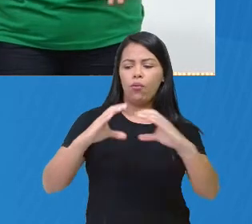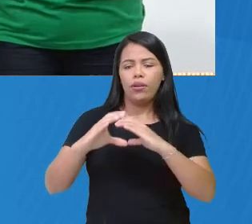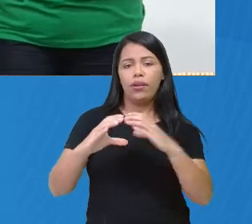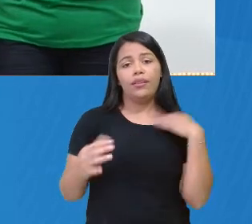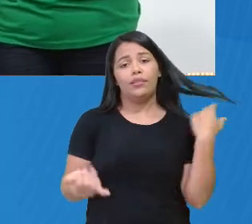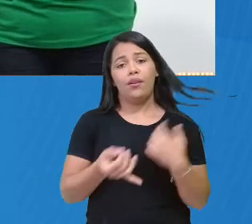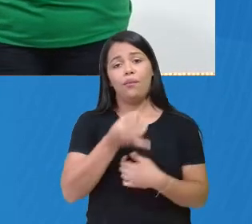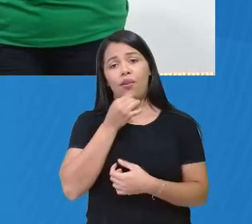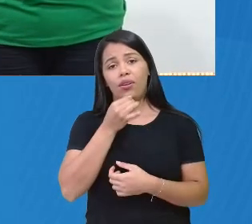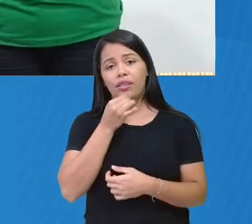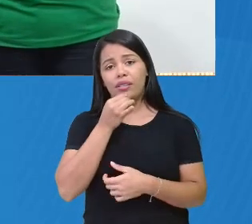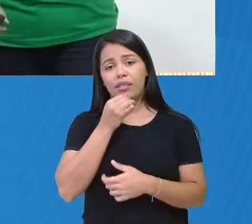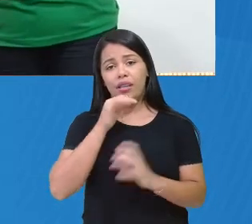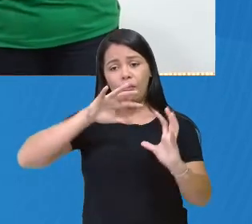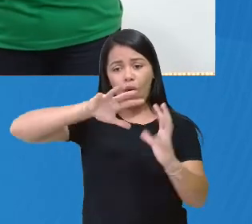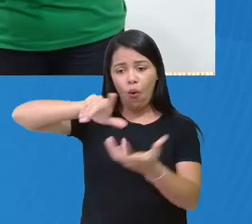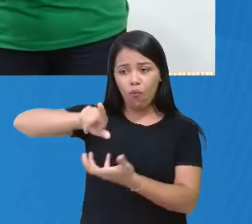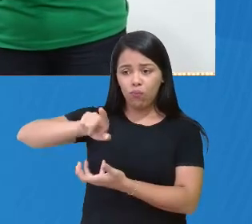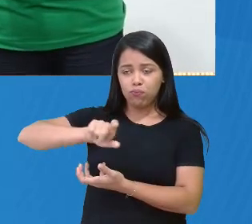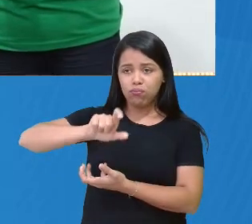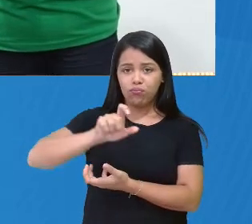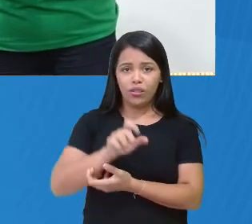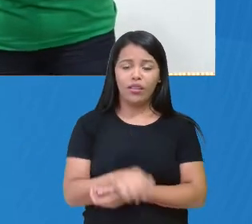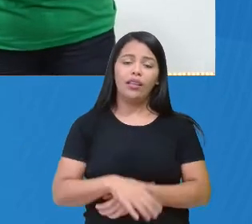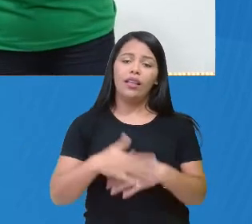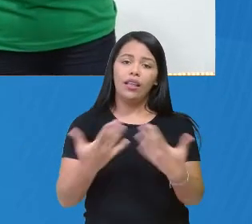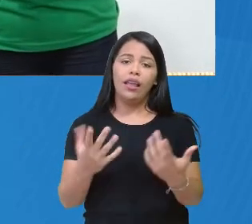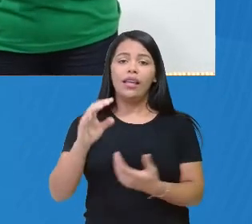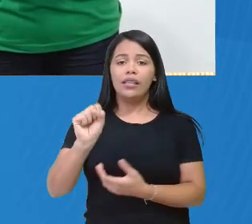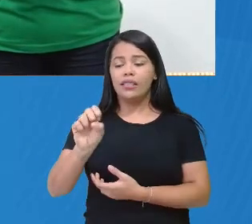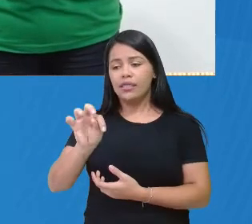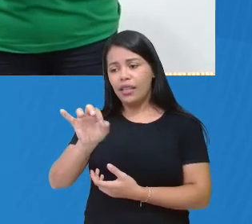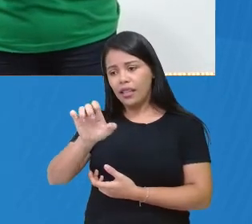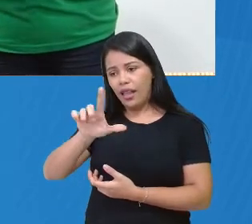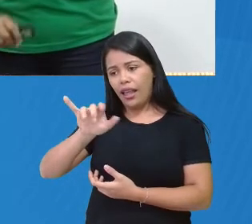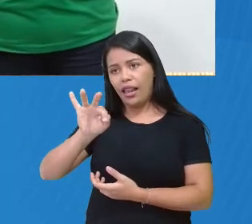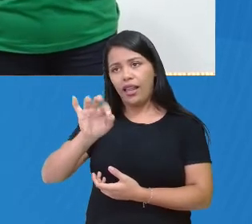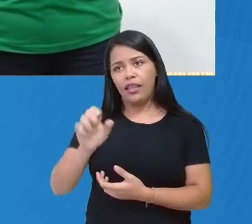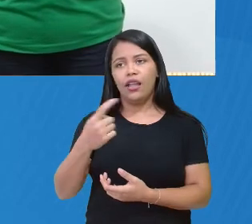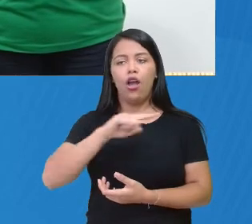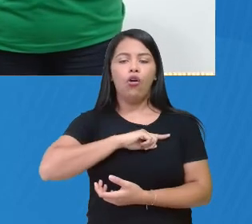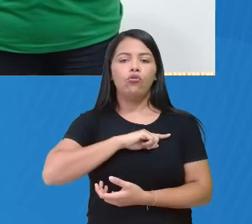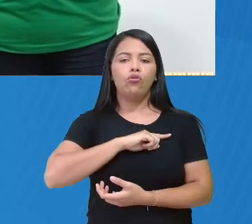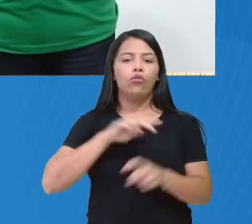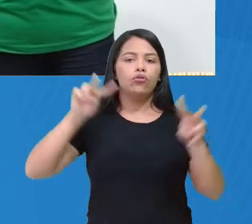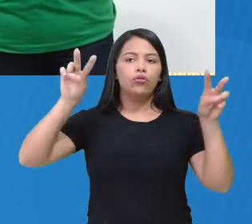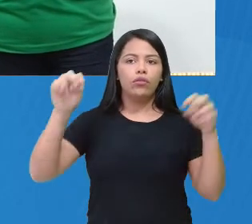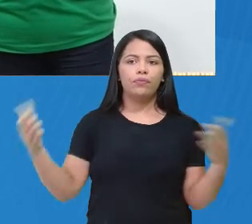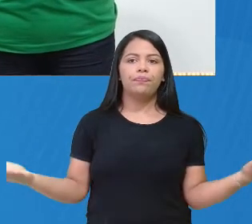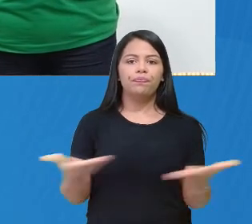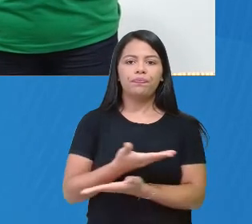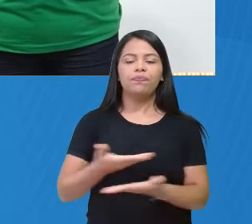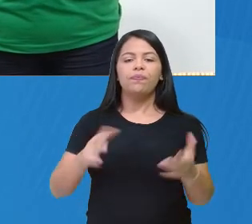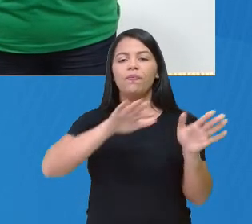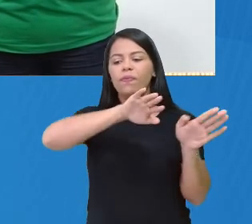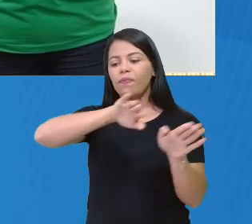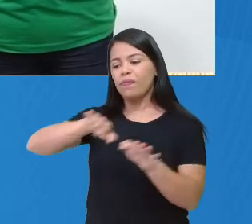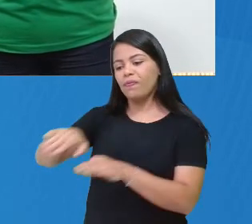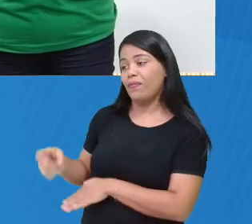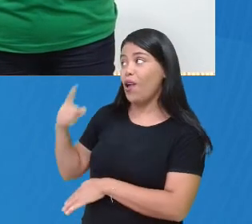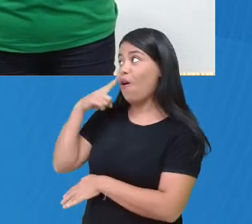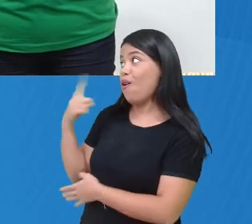satélites, não é? Então, esse é o nosso tema tema de hoje. Vamos lá, tá? Olha quem